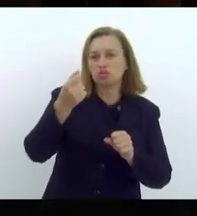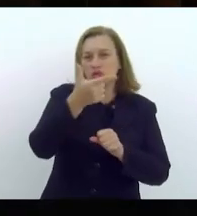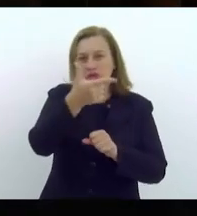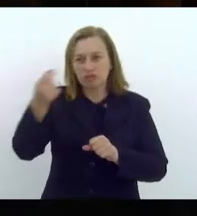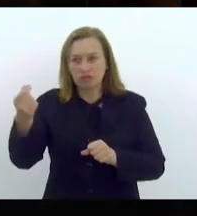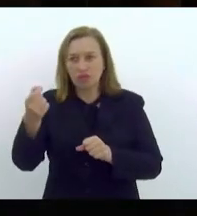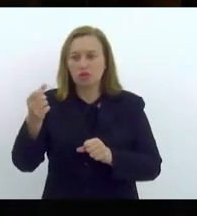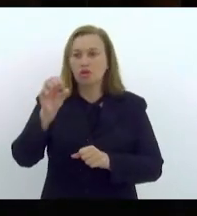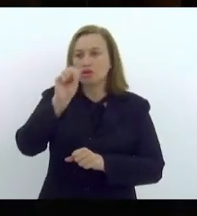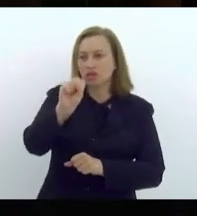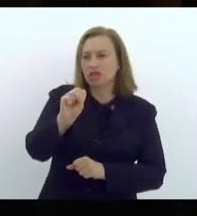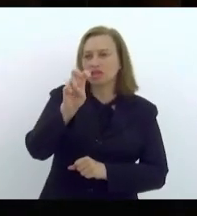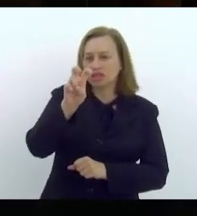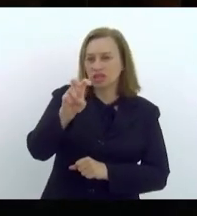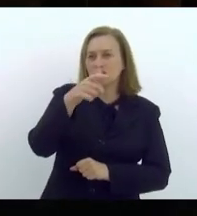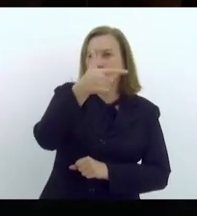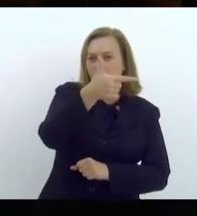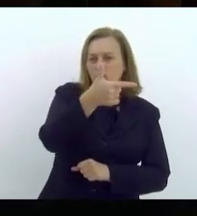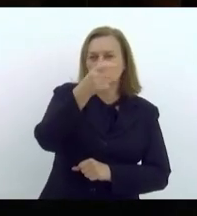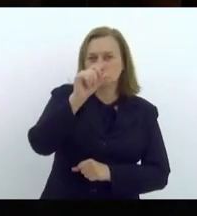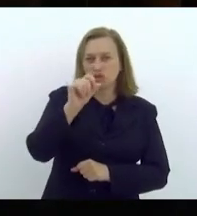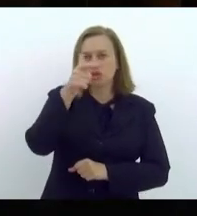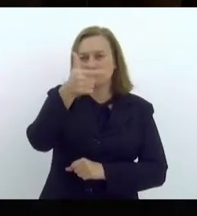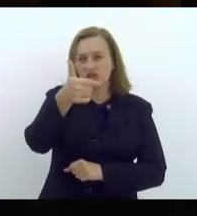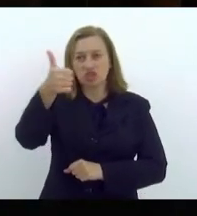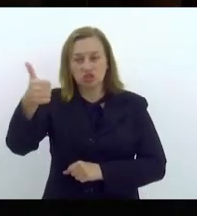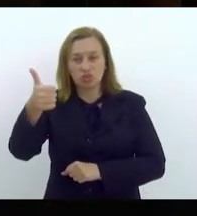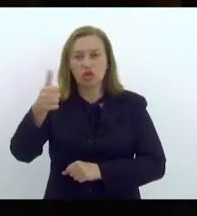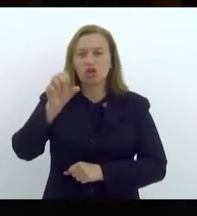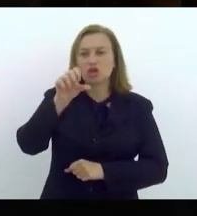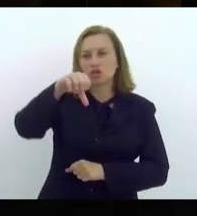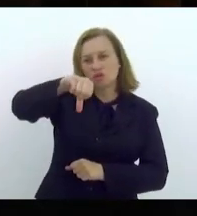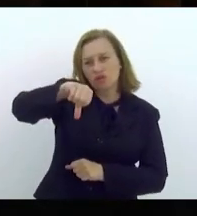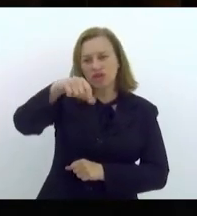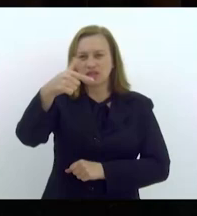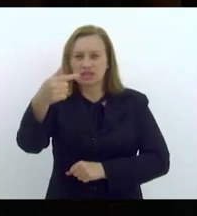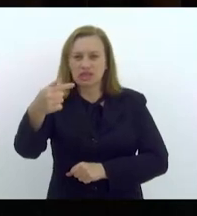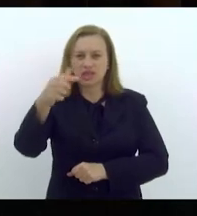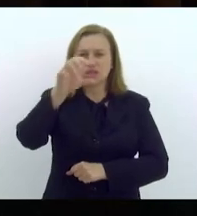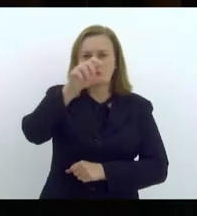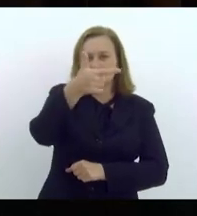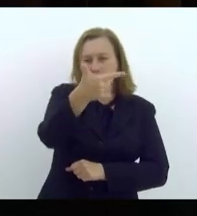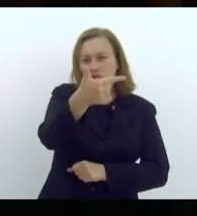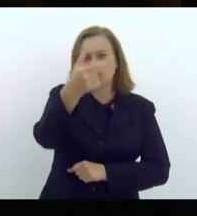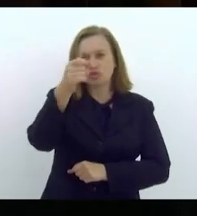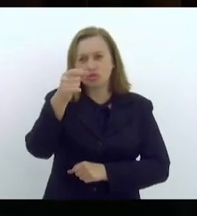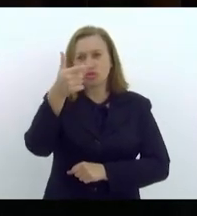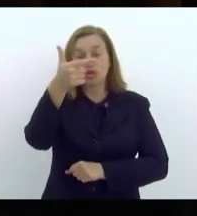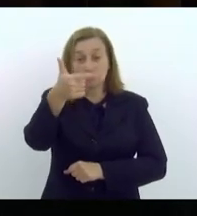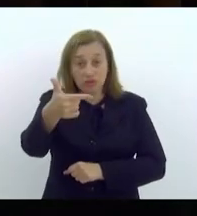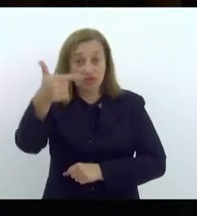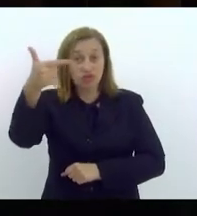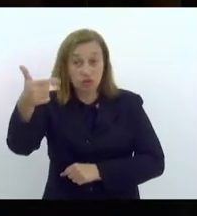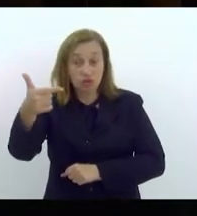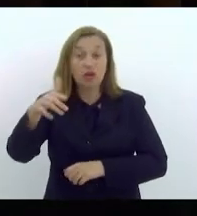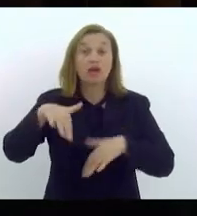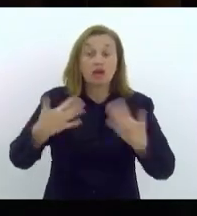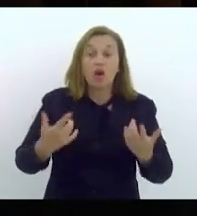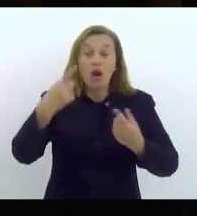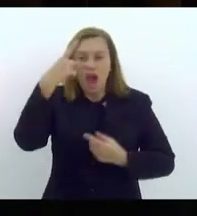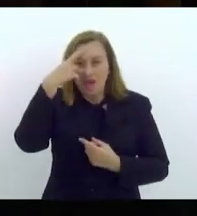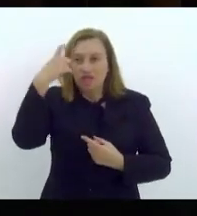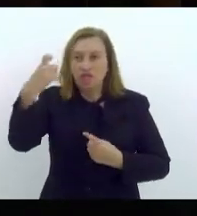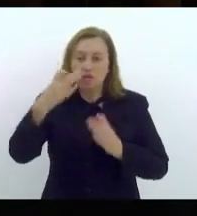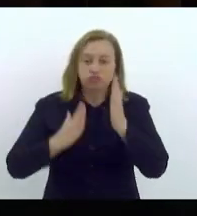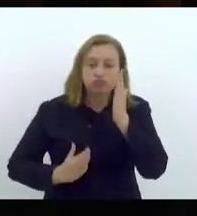85 em 2021 e 97 em 2022. Ou seja, a violência tem